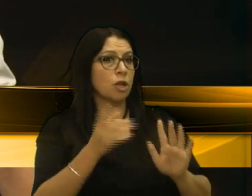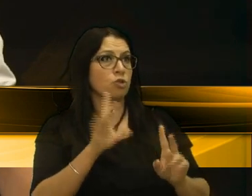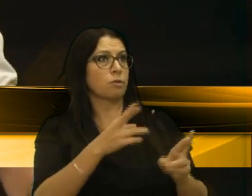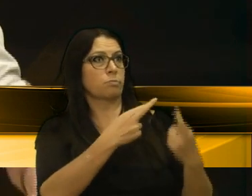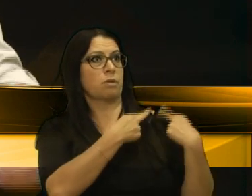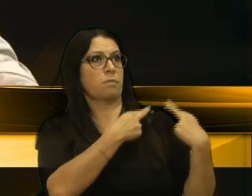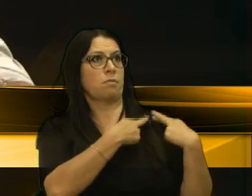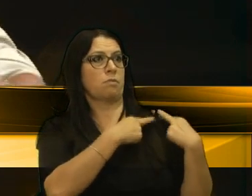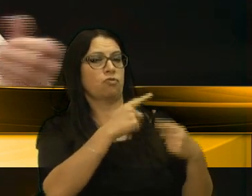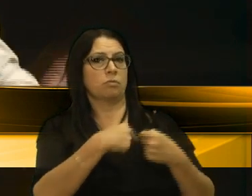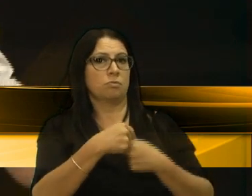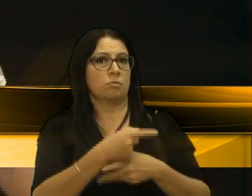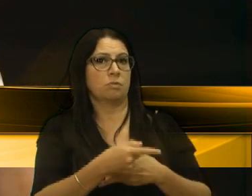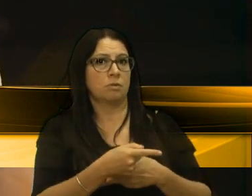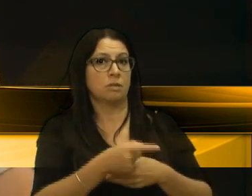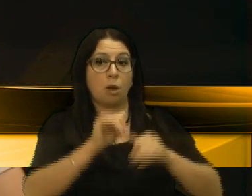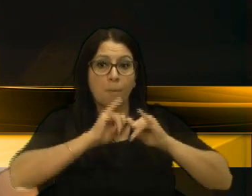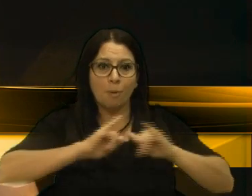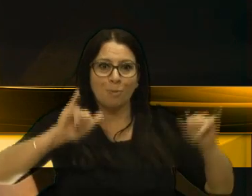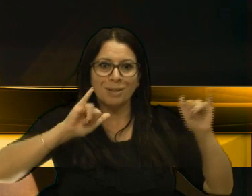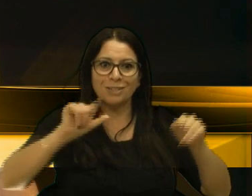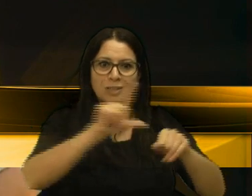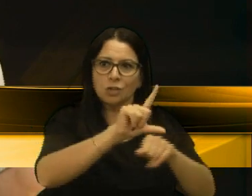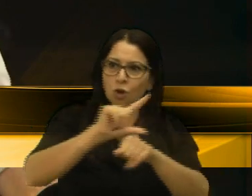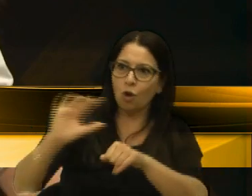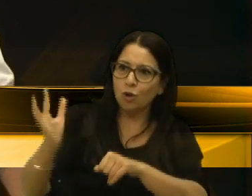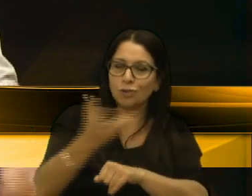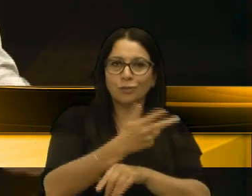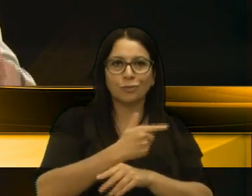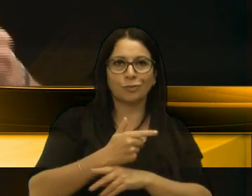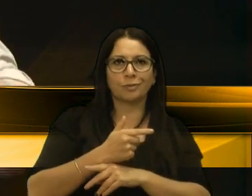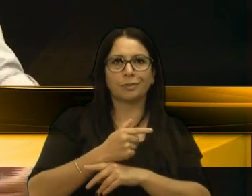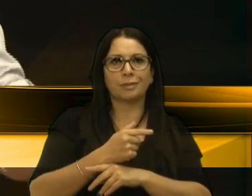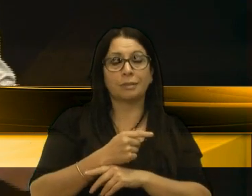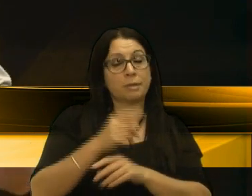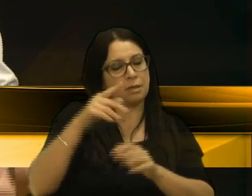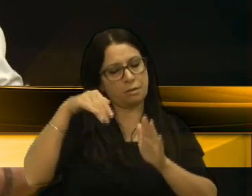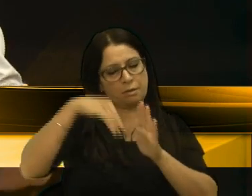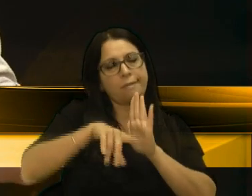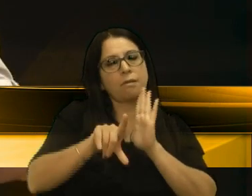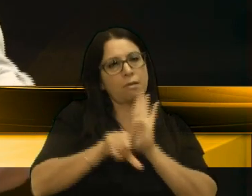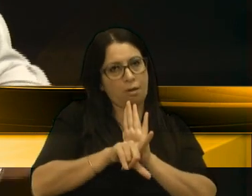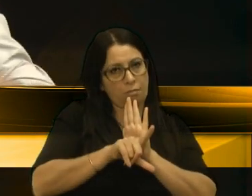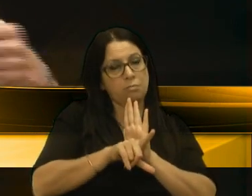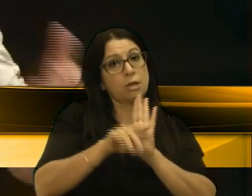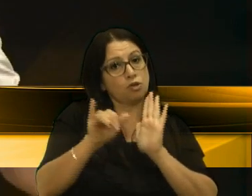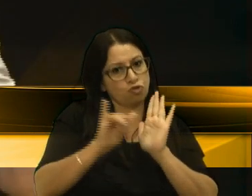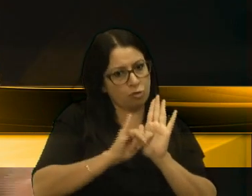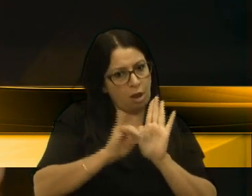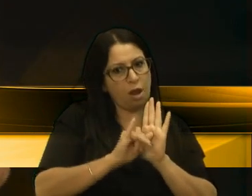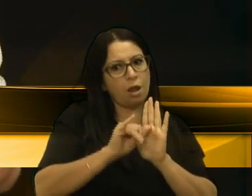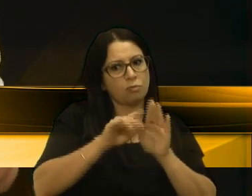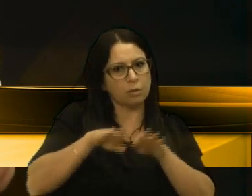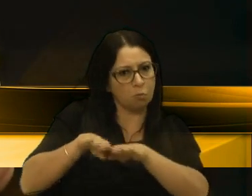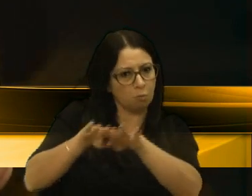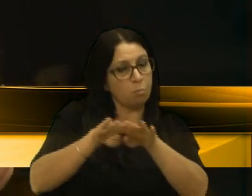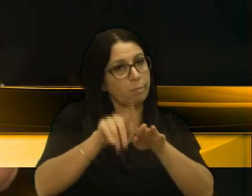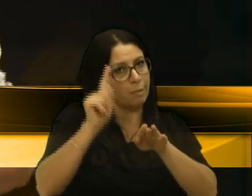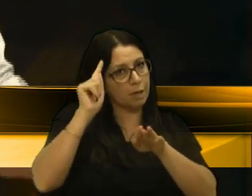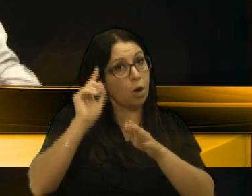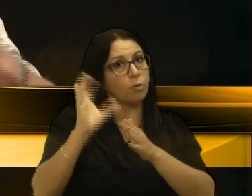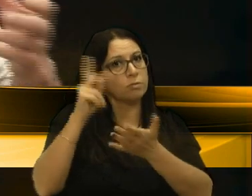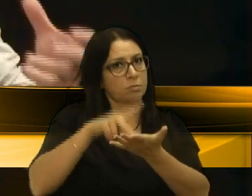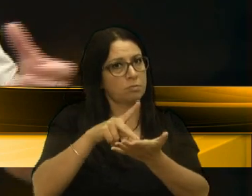município e manter, que seria a propaganda do comércio em si. Mas, claro, tem que ser legalizado, que ser legal, tem que ter edital, tem que ter parâmetros para que isso aconteça.